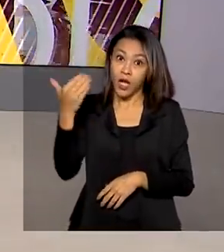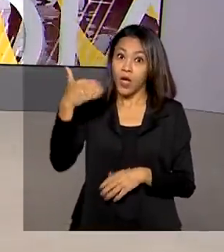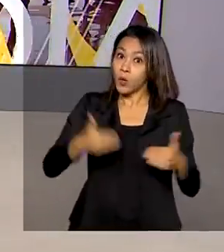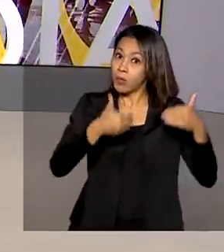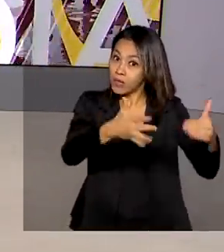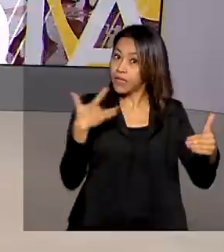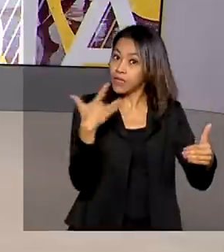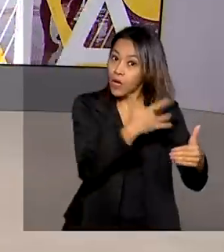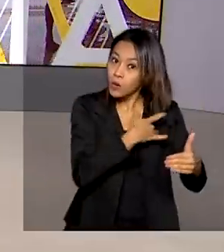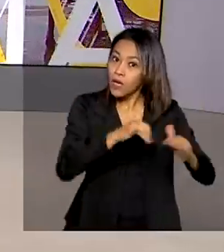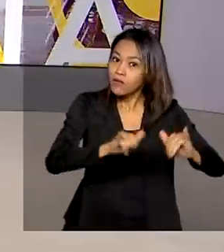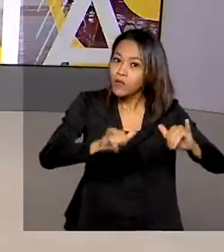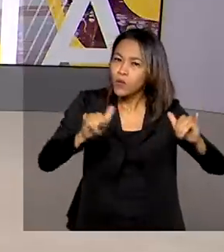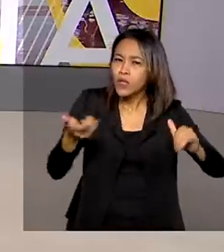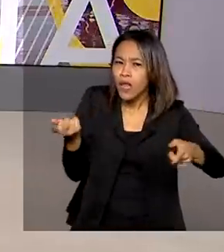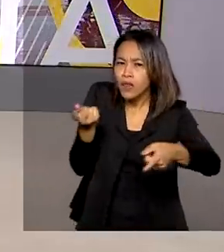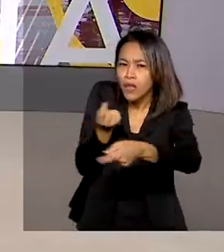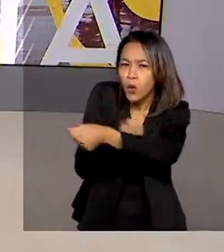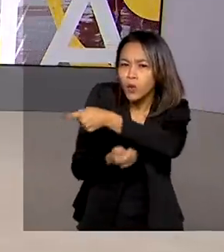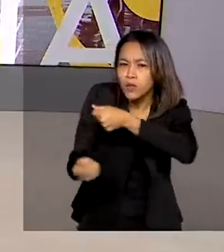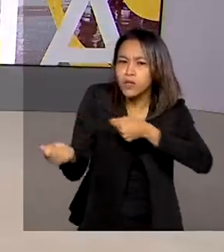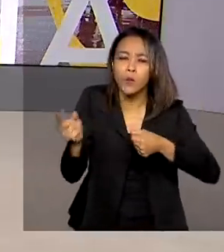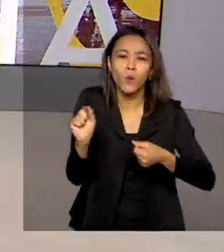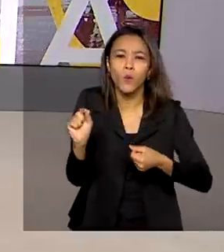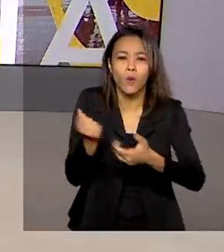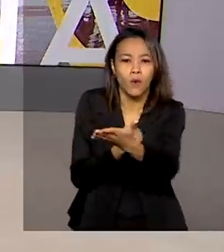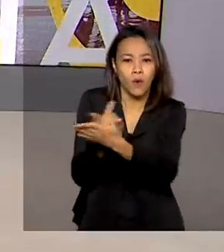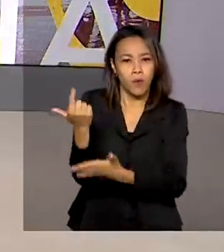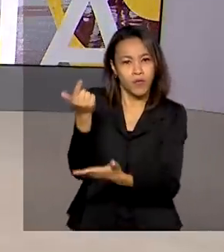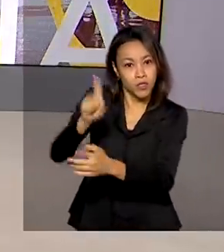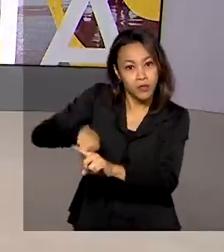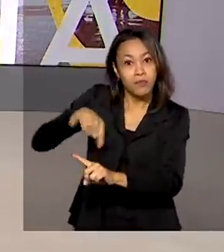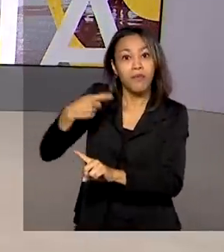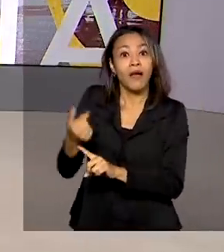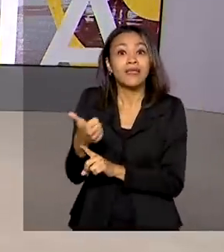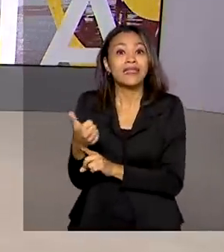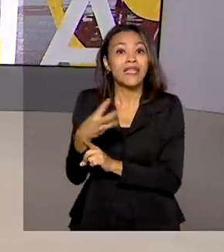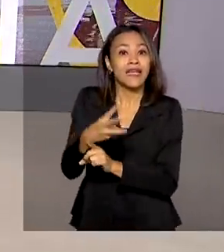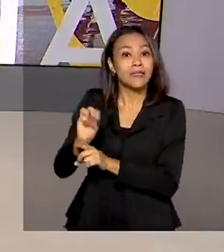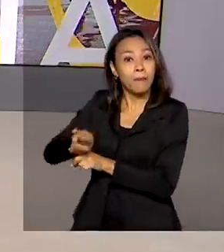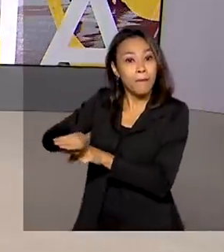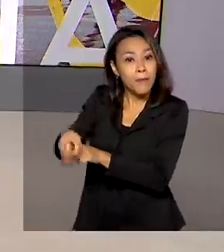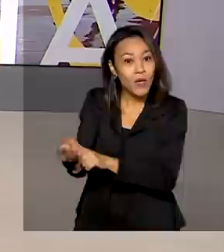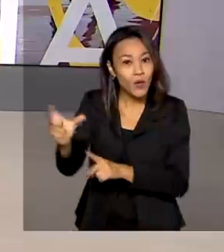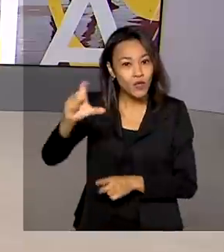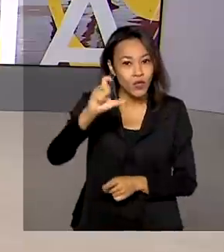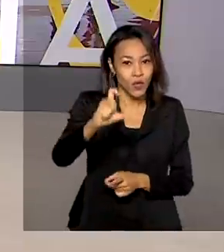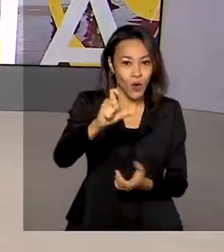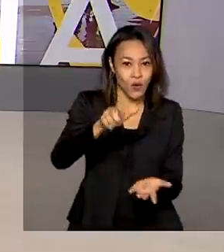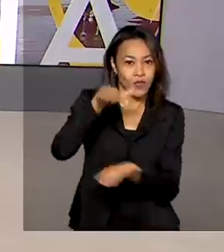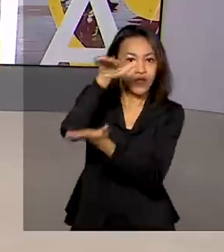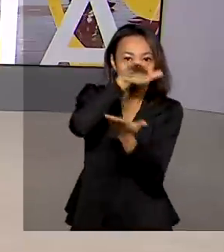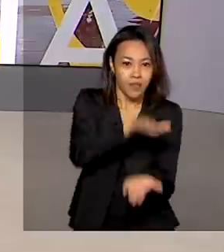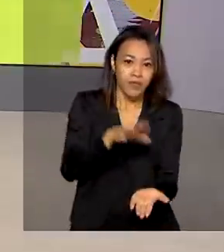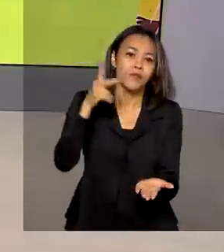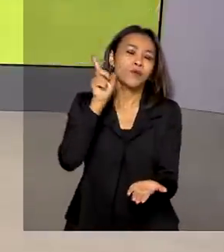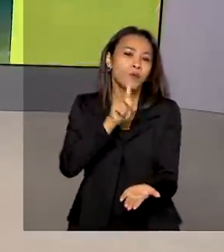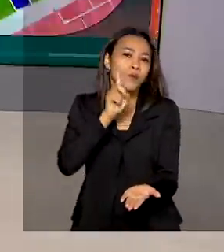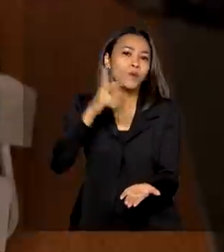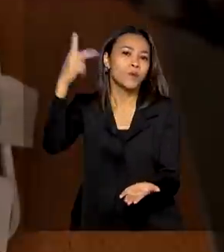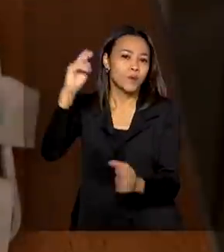avançadas essas negociações para a compra de 13 milhões de doses do laboratório norte-americano Moderna.